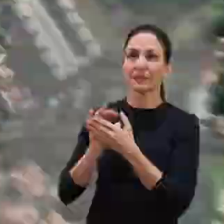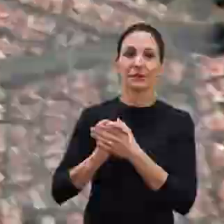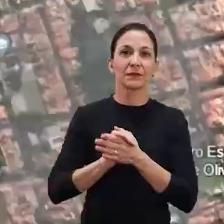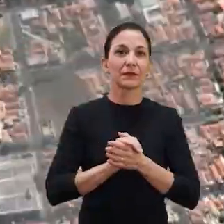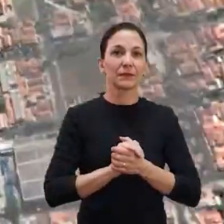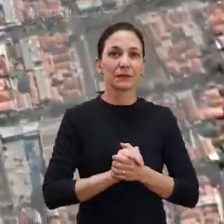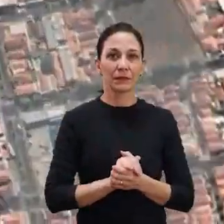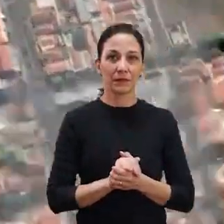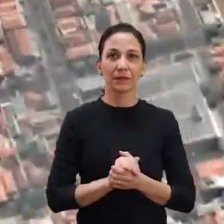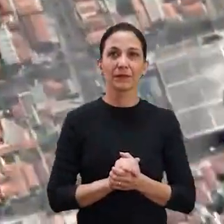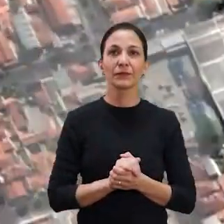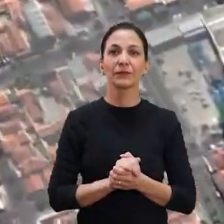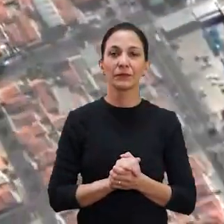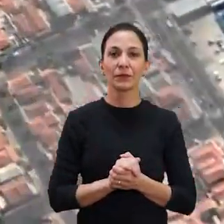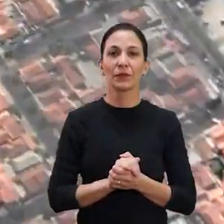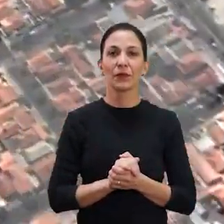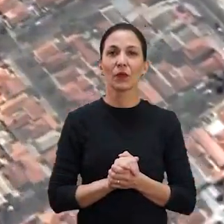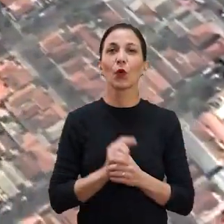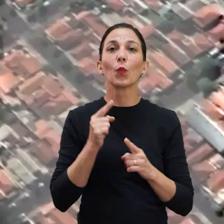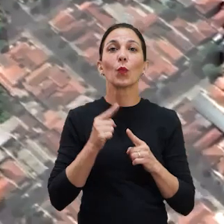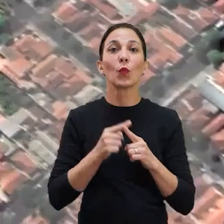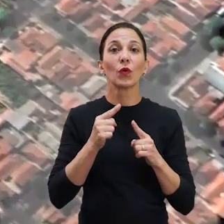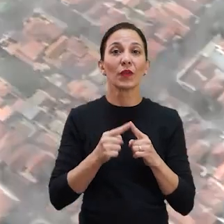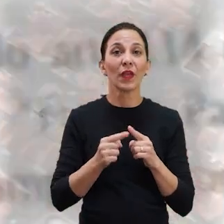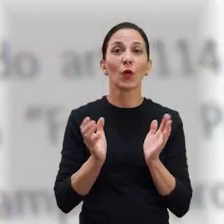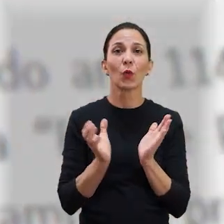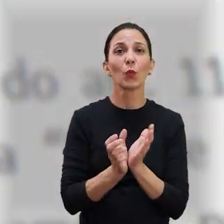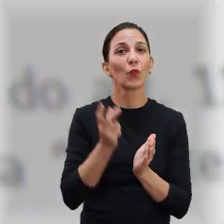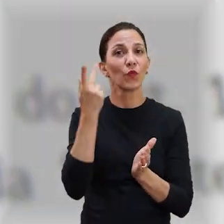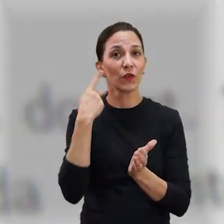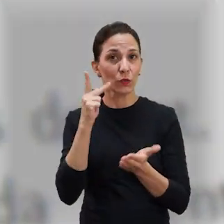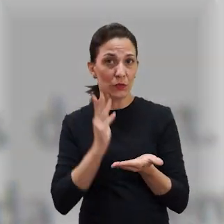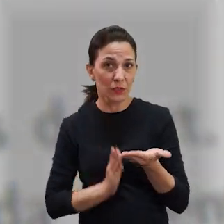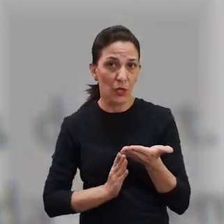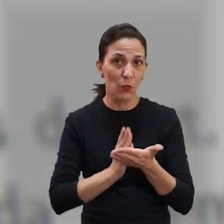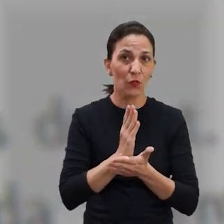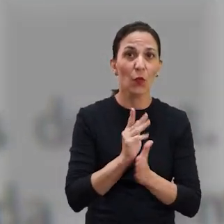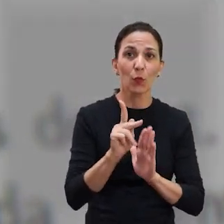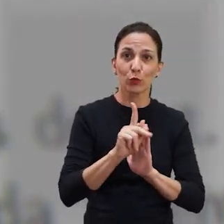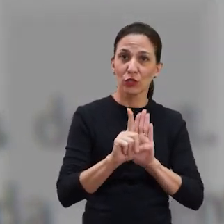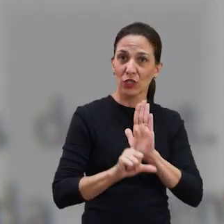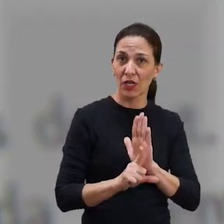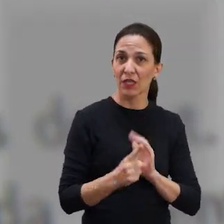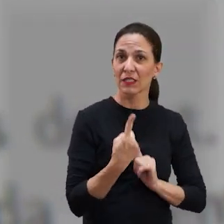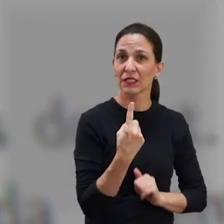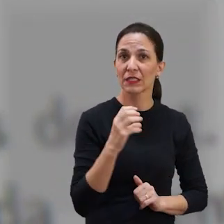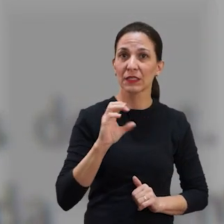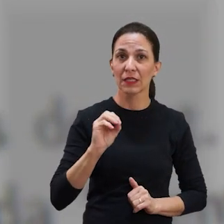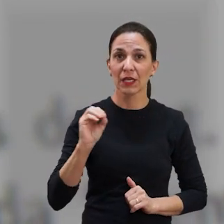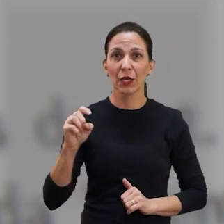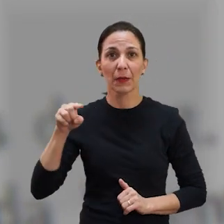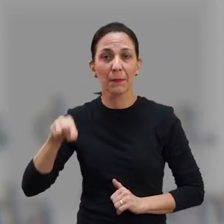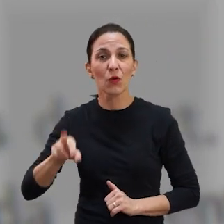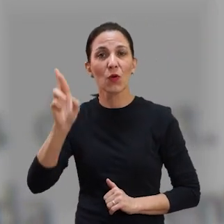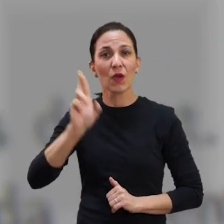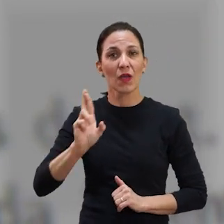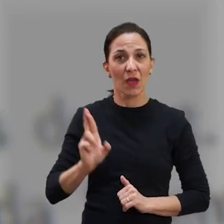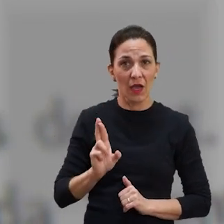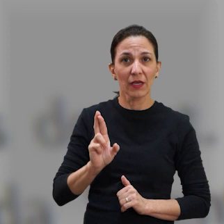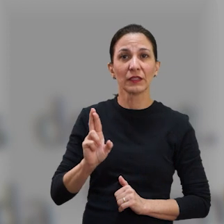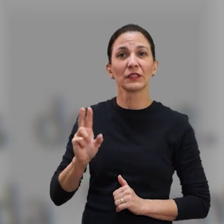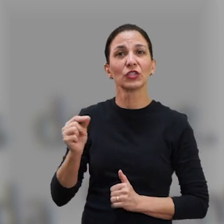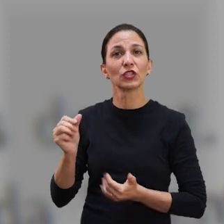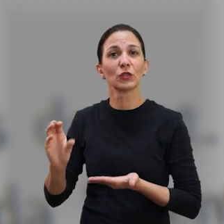e Paulo Elias Antônio, no Jardim Paulistano. Isso porque foi autorizada pela Câmara Municipal a liberação de R$ 100 mil